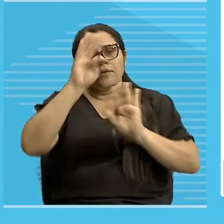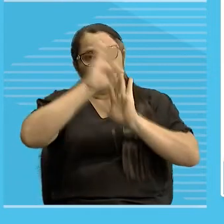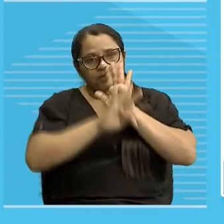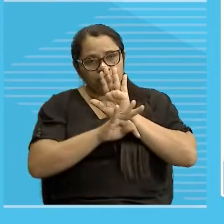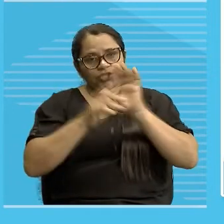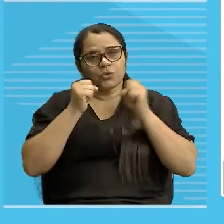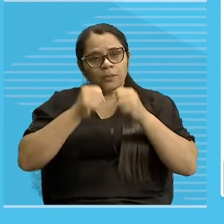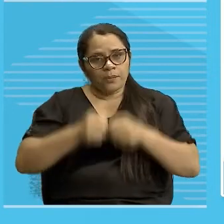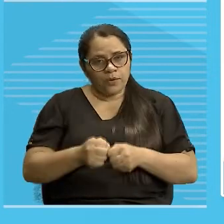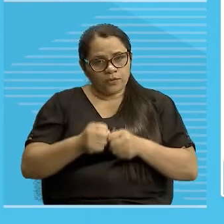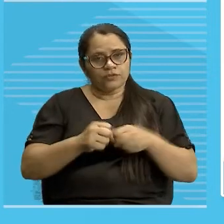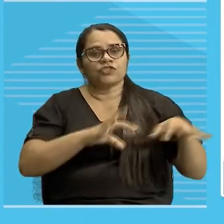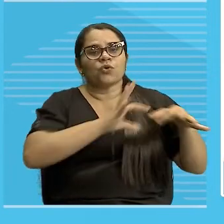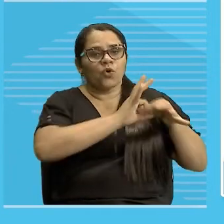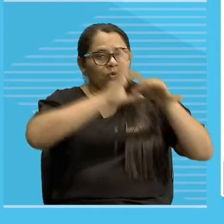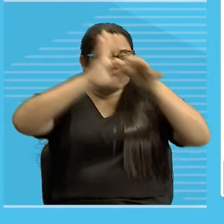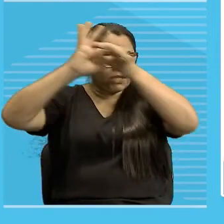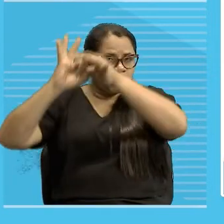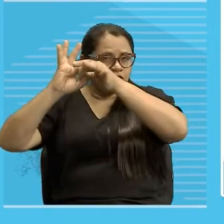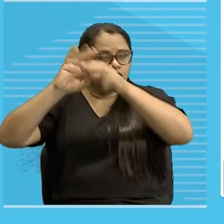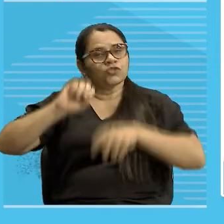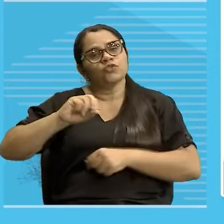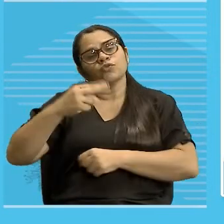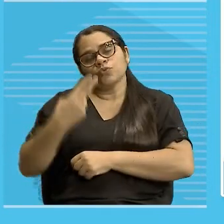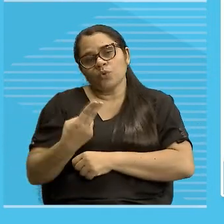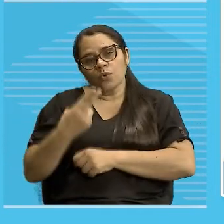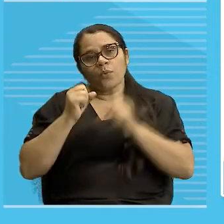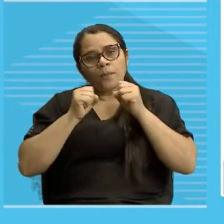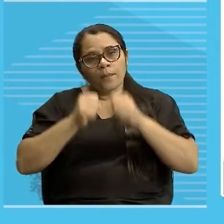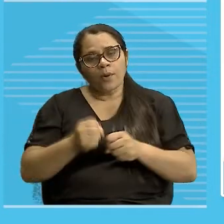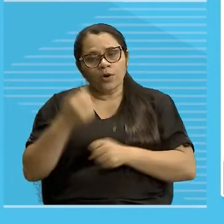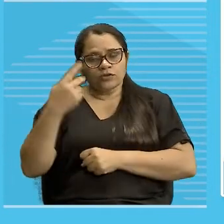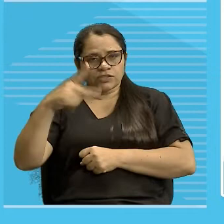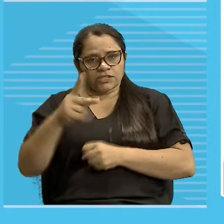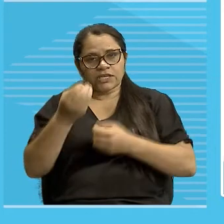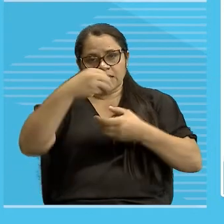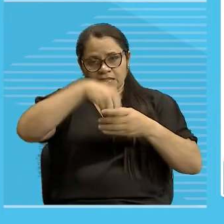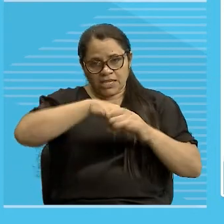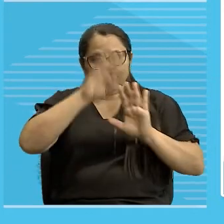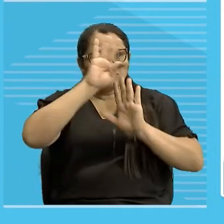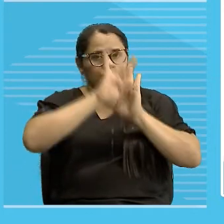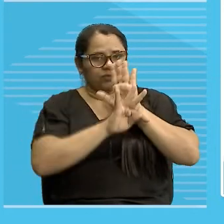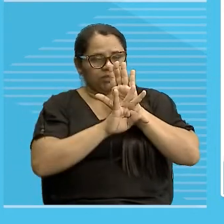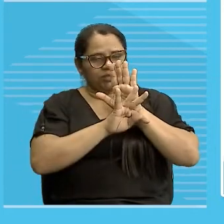ser o contexto ou pode ser dentro do texto,